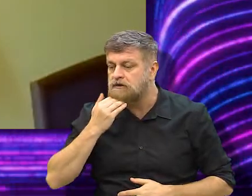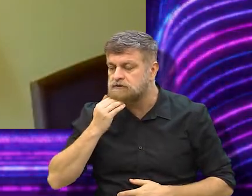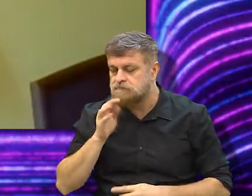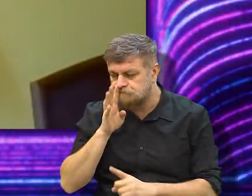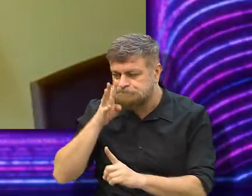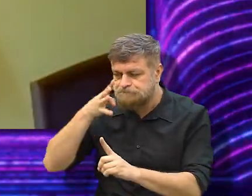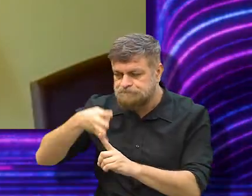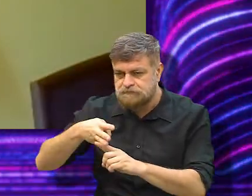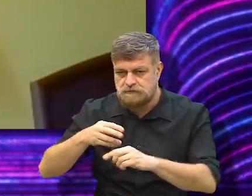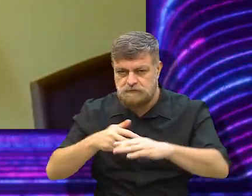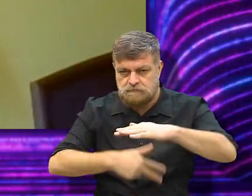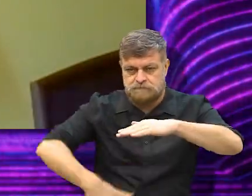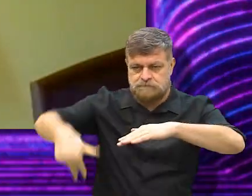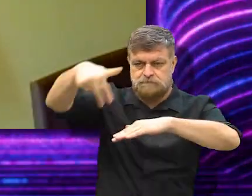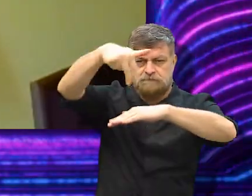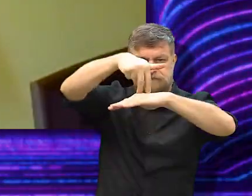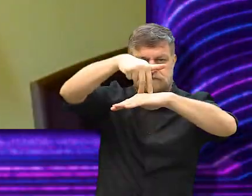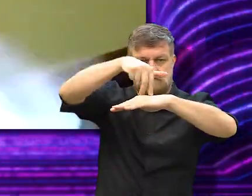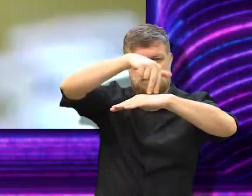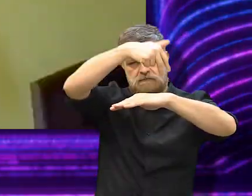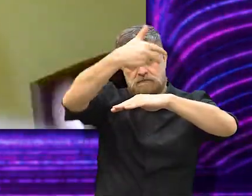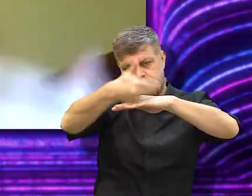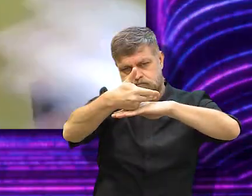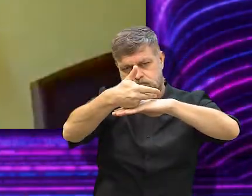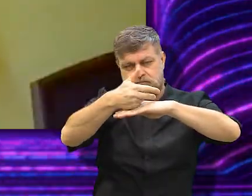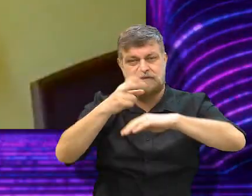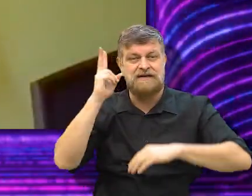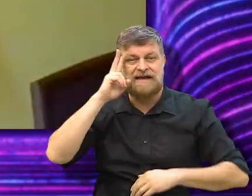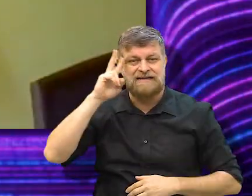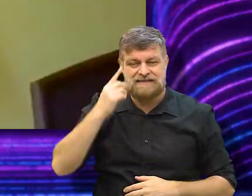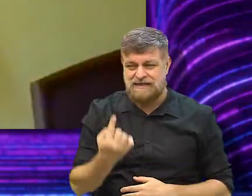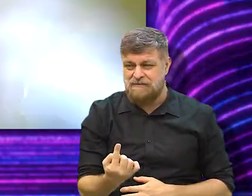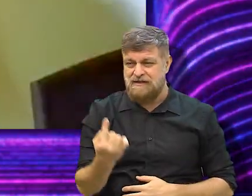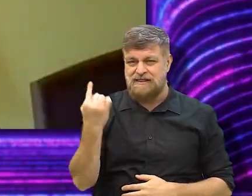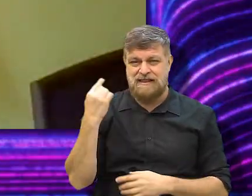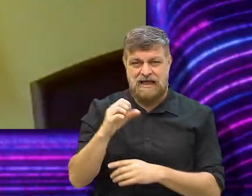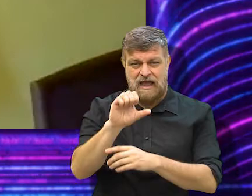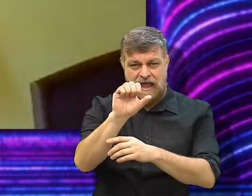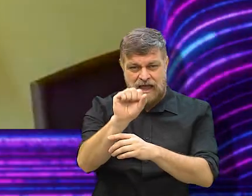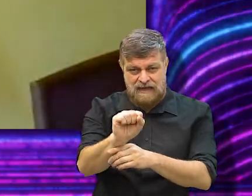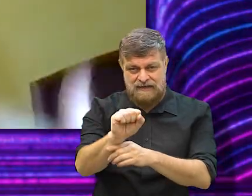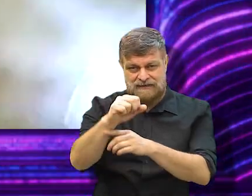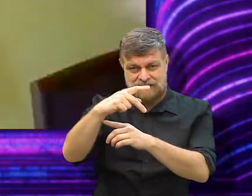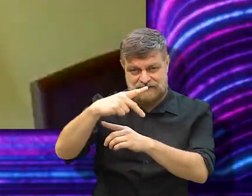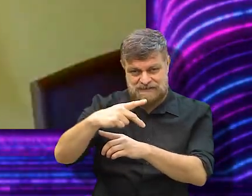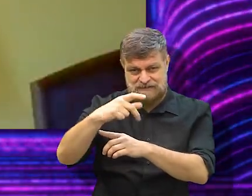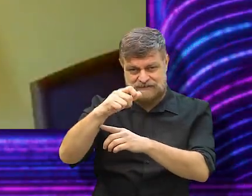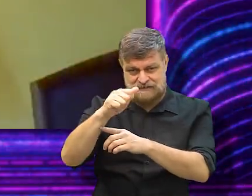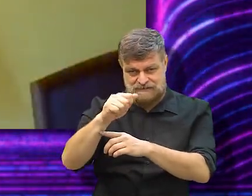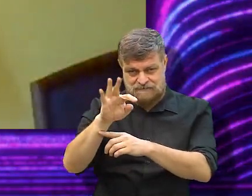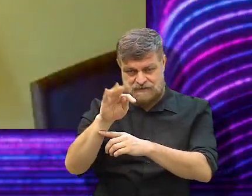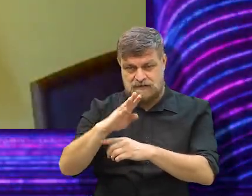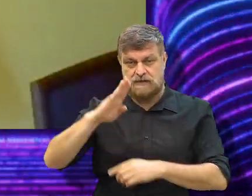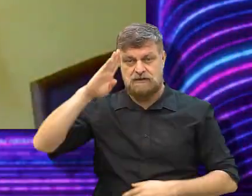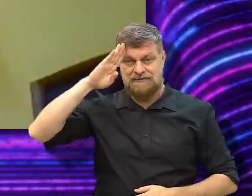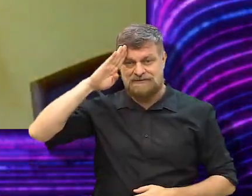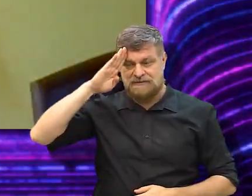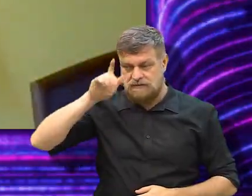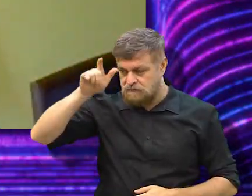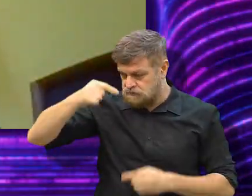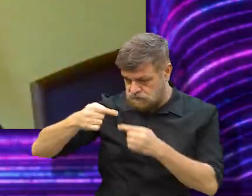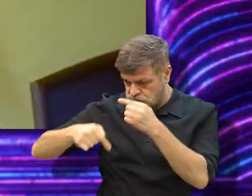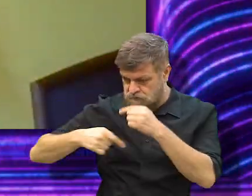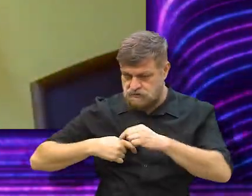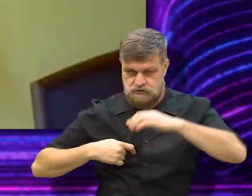morte, então, voltando para a superfície da terra. Isso lembra um pouco do que a gente viu em Esparta, né? Na época de Esparta, quem não servia para o exército espartano